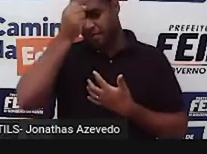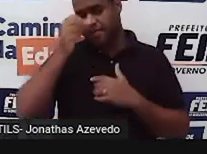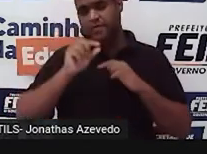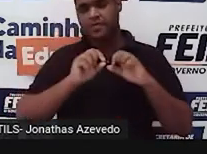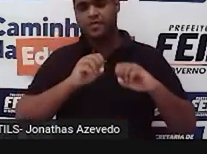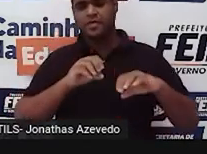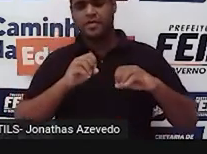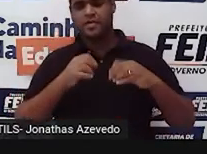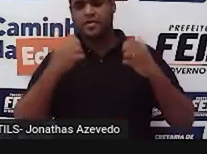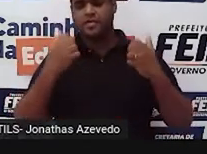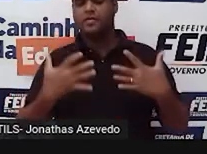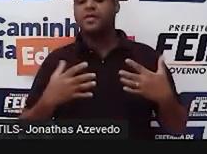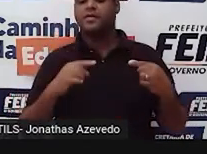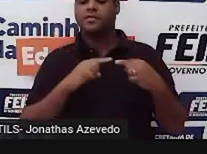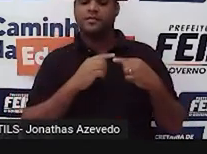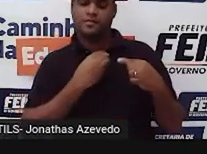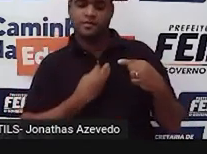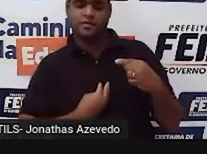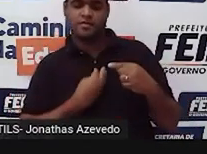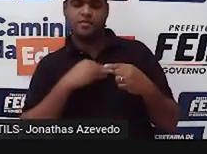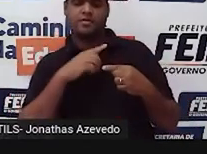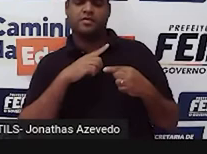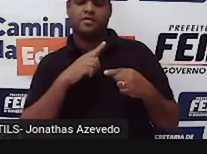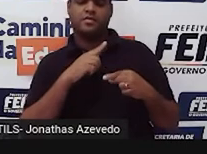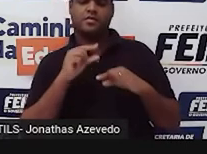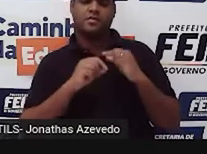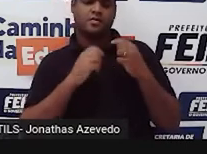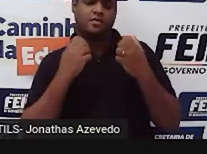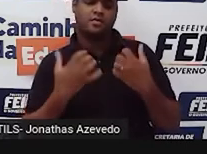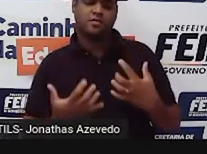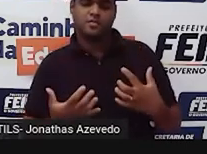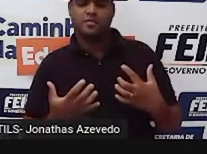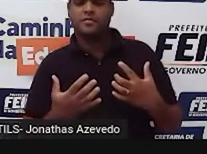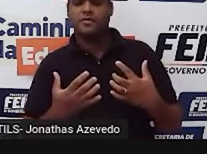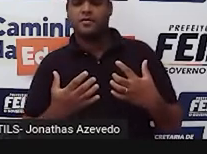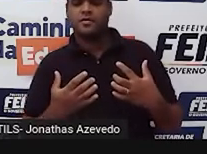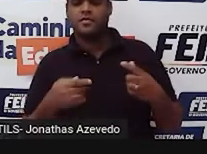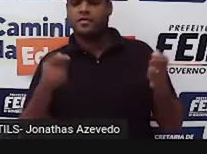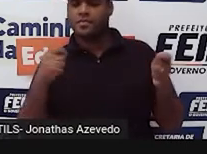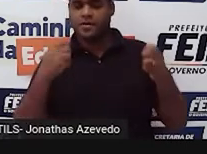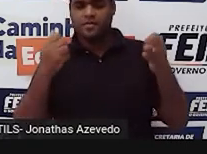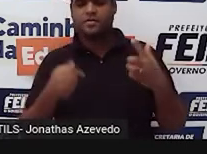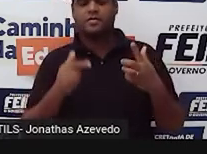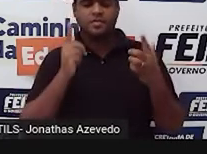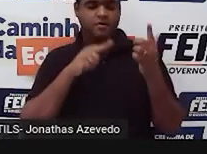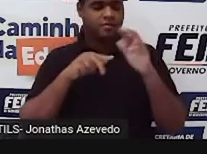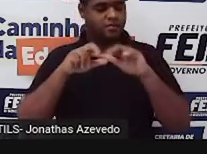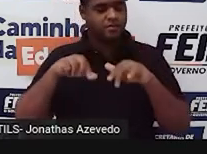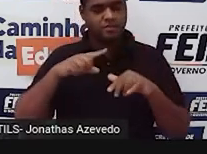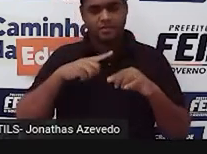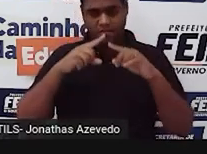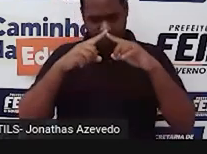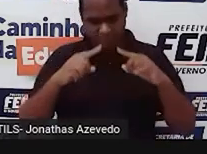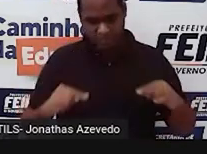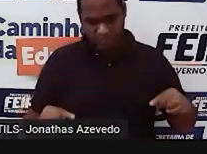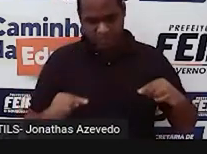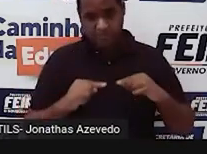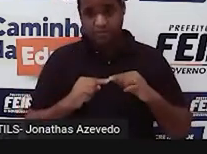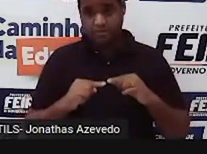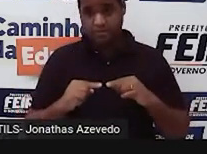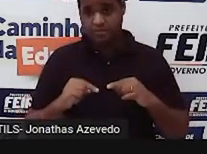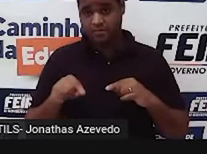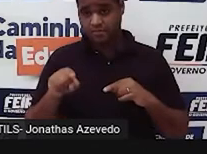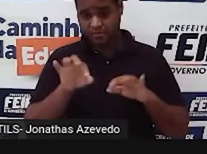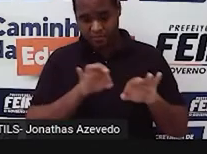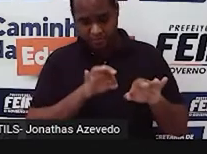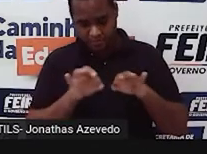existe uma condição, tá? Existe uma condição para que a gente consiga construir triângulos. Não dá para sair